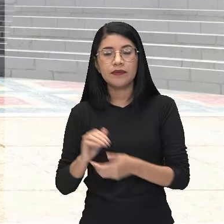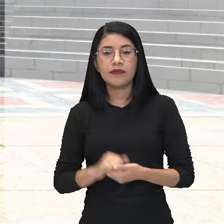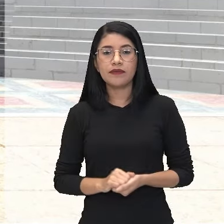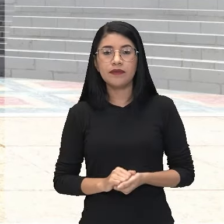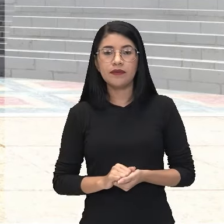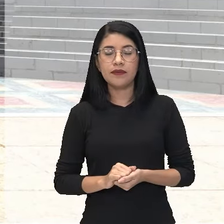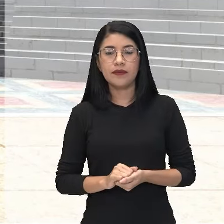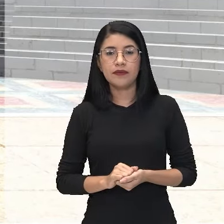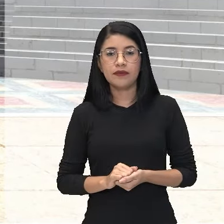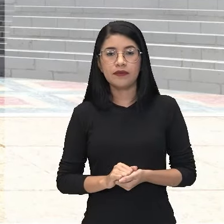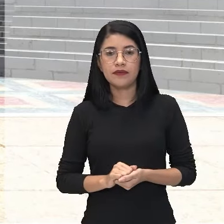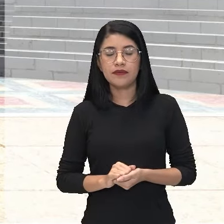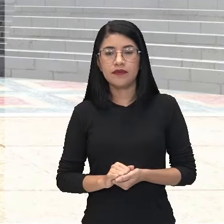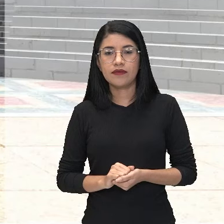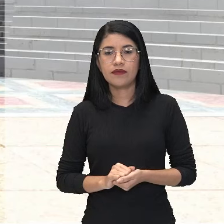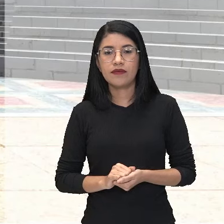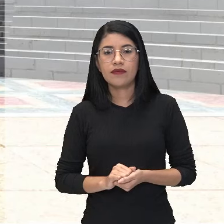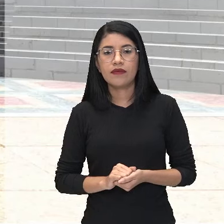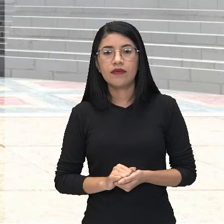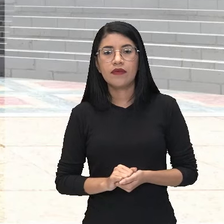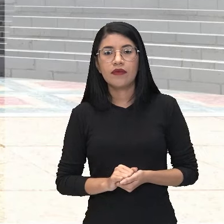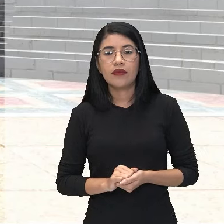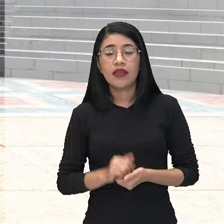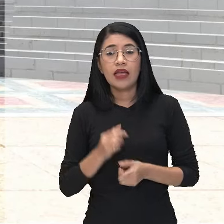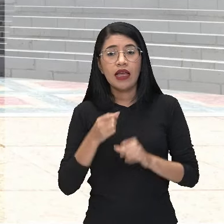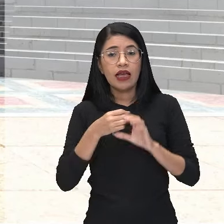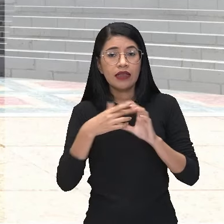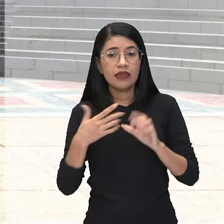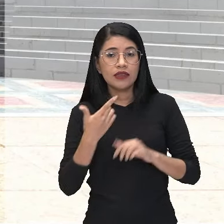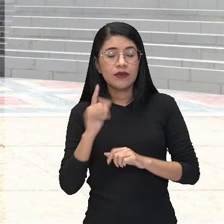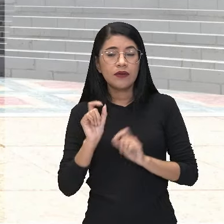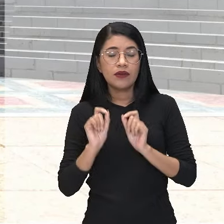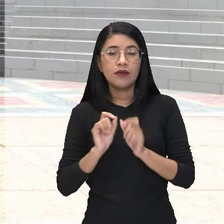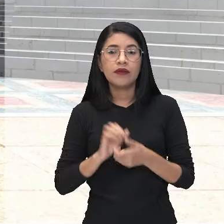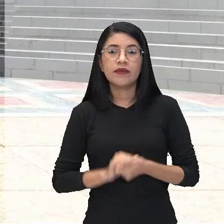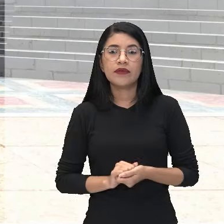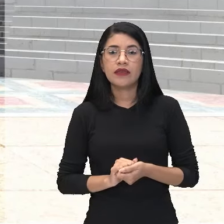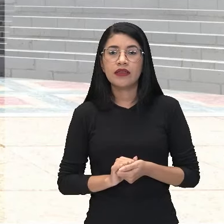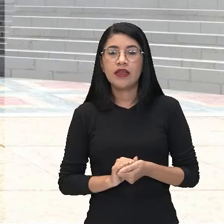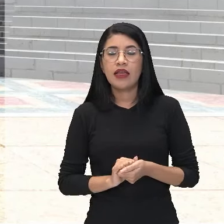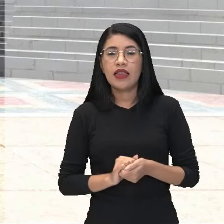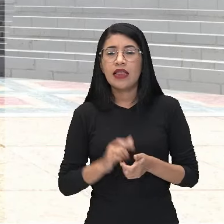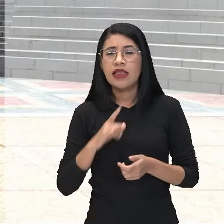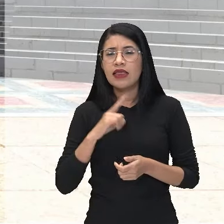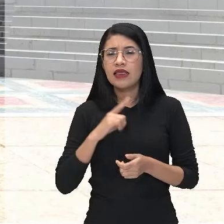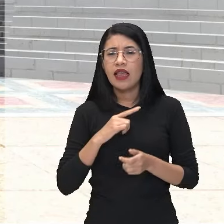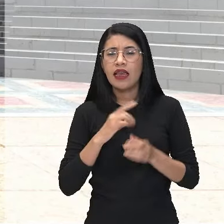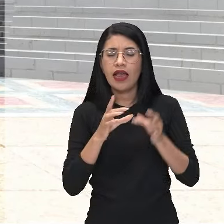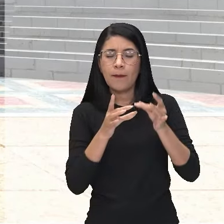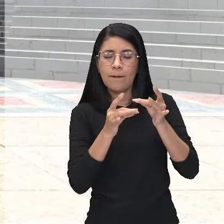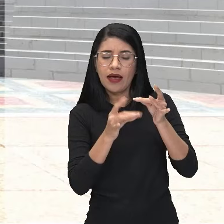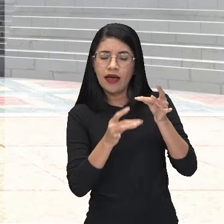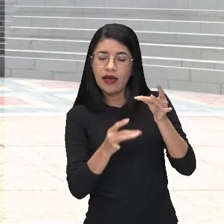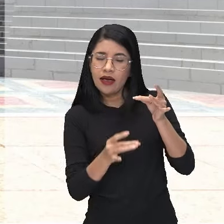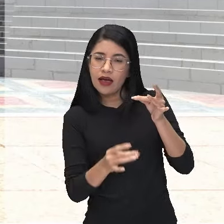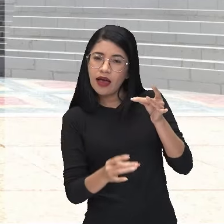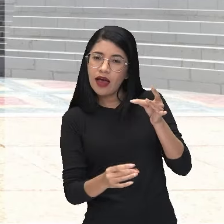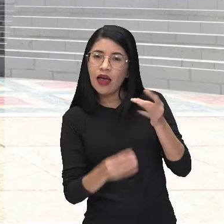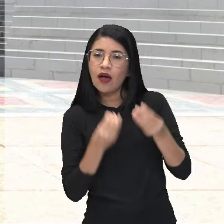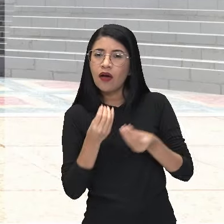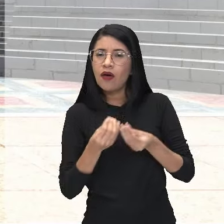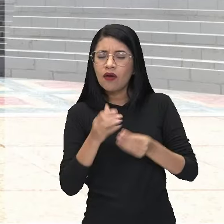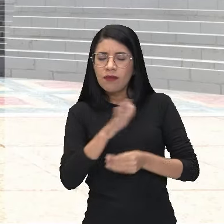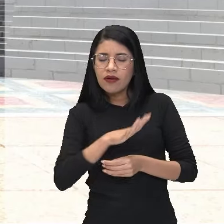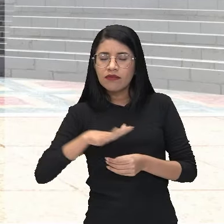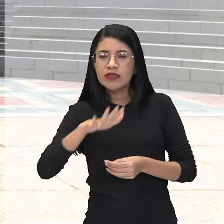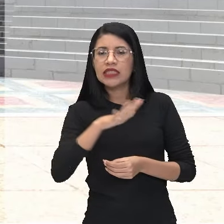dramático dividido por cenas. Outra característica é a presença das rubricas, né? As descrições ali do espaço,